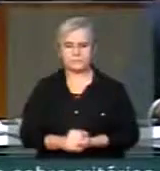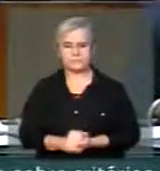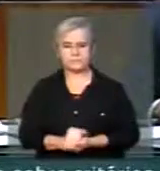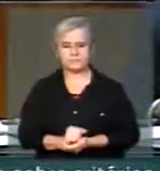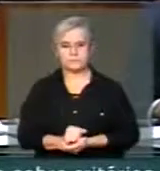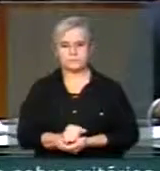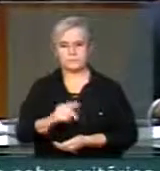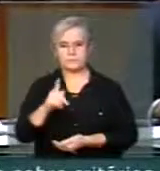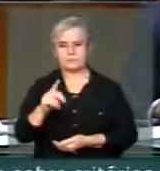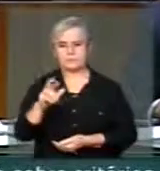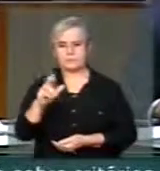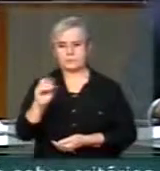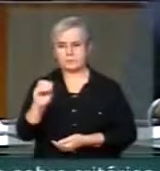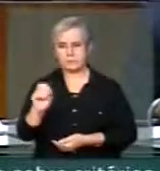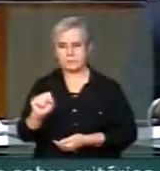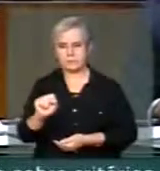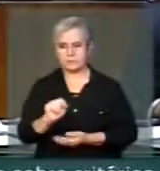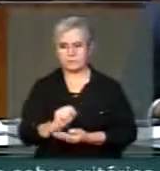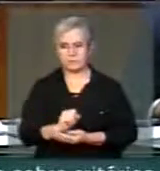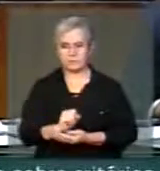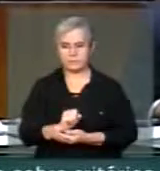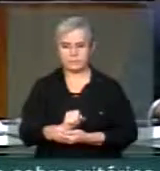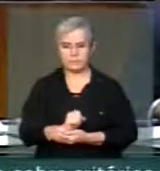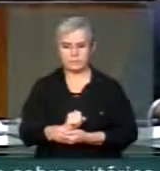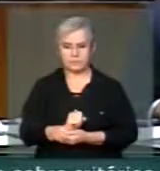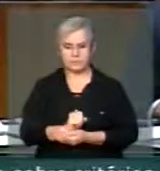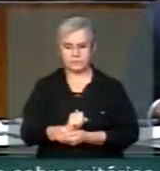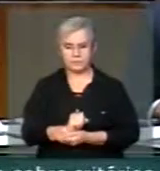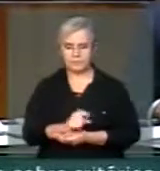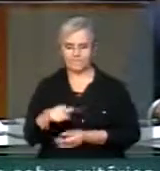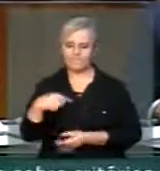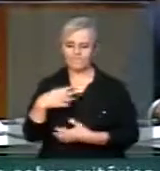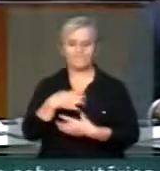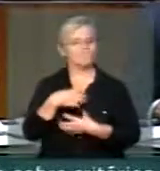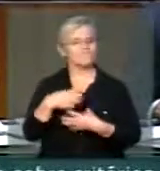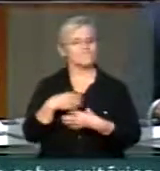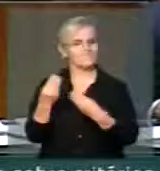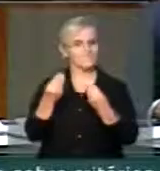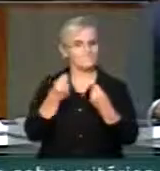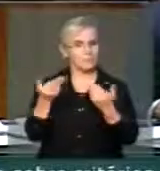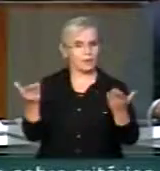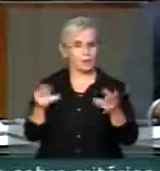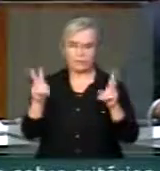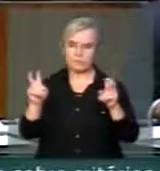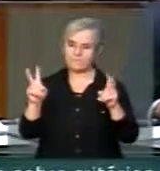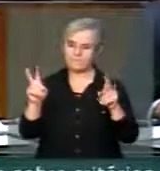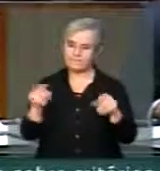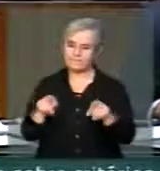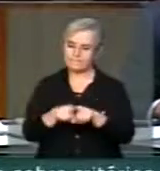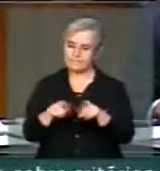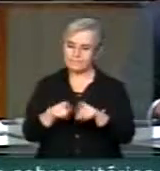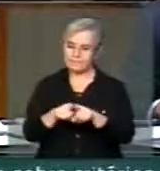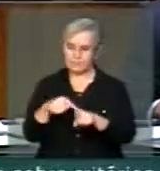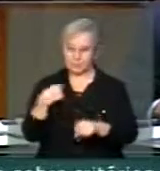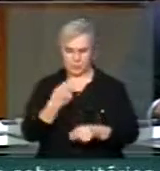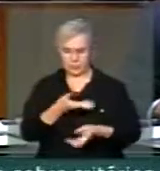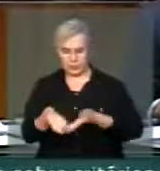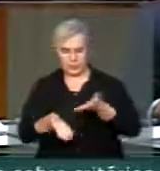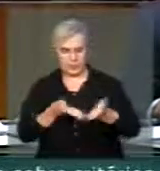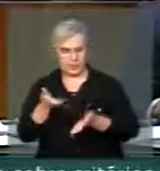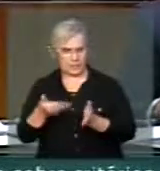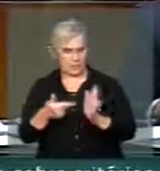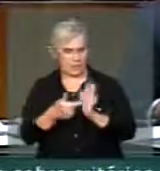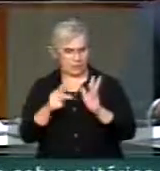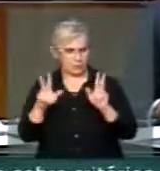O voto é o PROS. Senhor presidente, o PROS é sensível a essa questão, acha que também nós não podemos tratar num